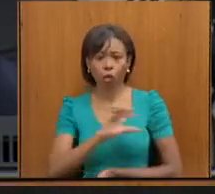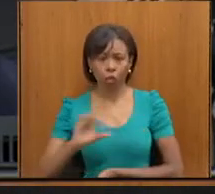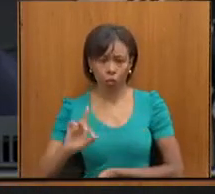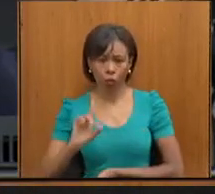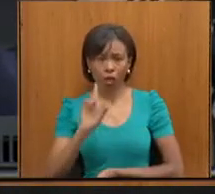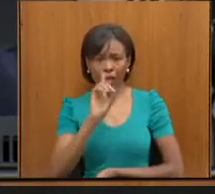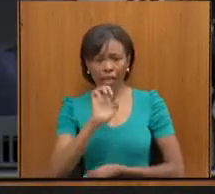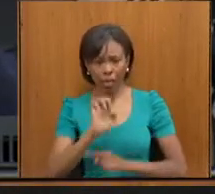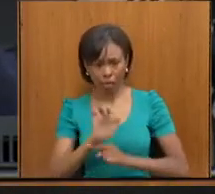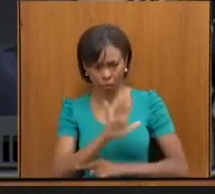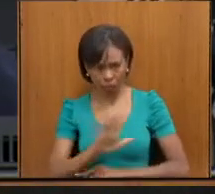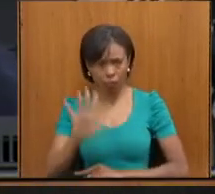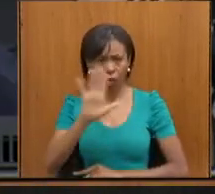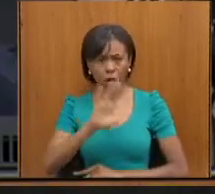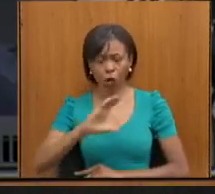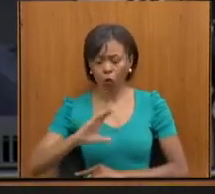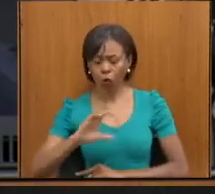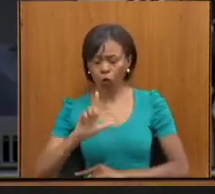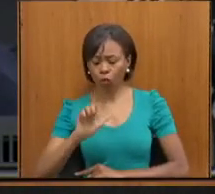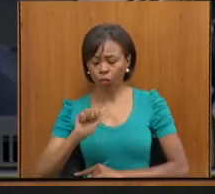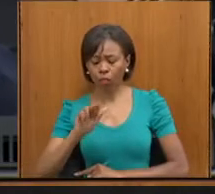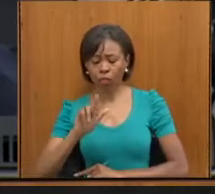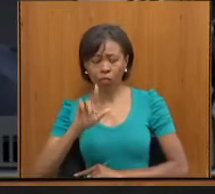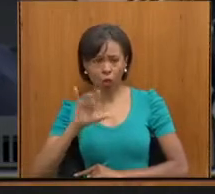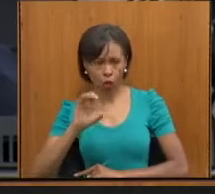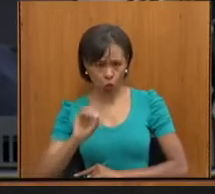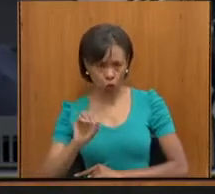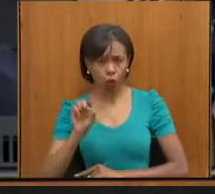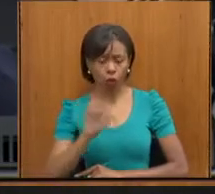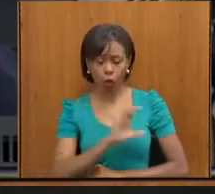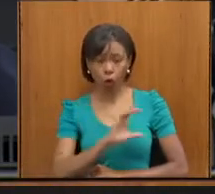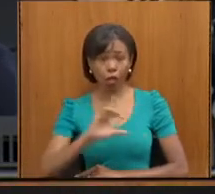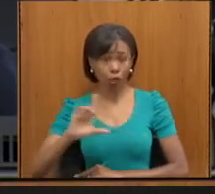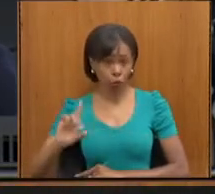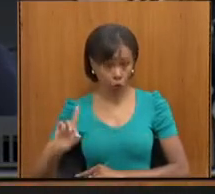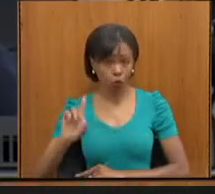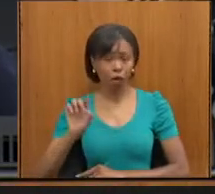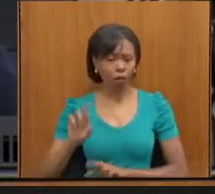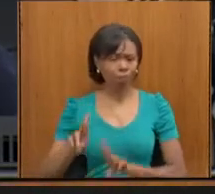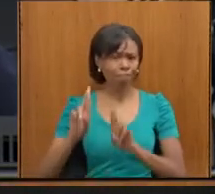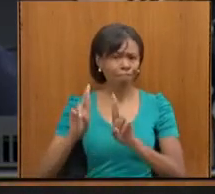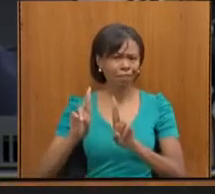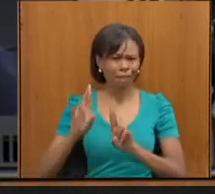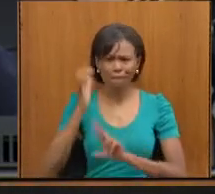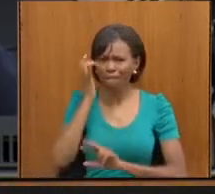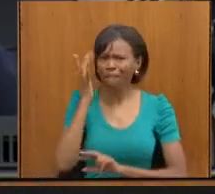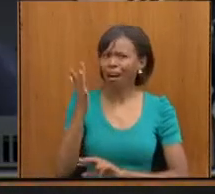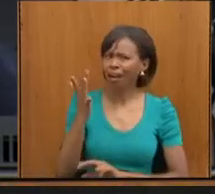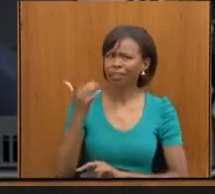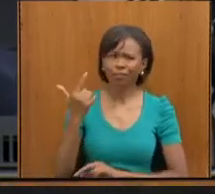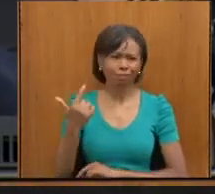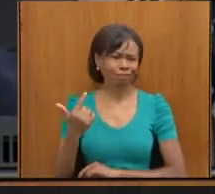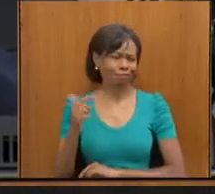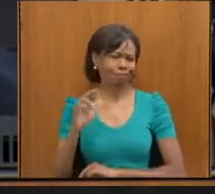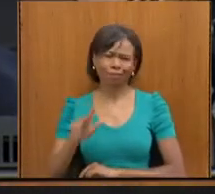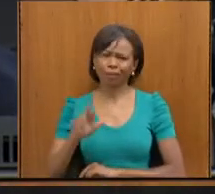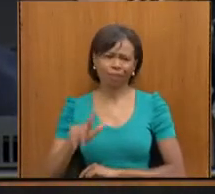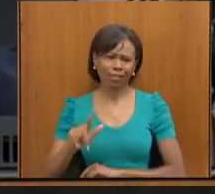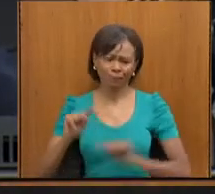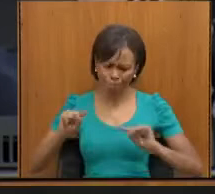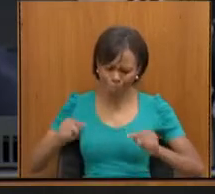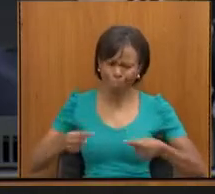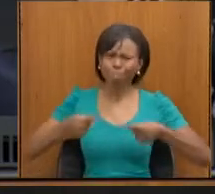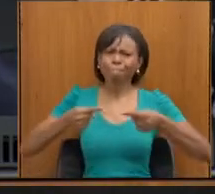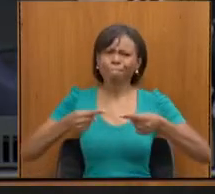Oliveira, que tem essa missão lá conosco. Não é fácil, é um desafio muito grande e precisamos chegar